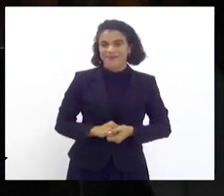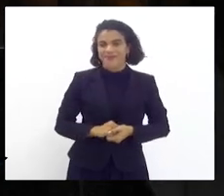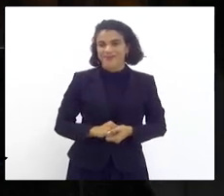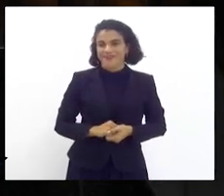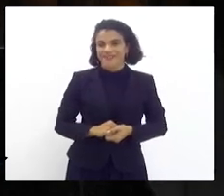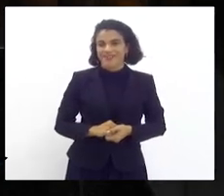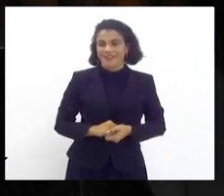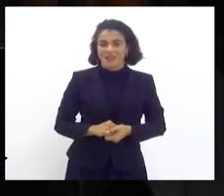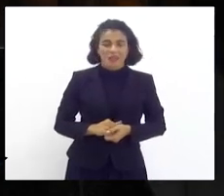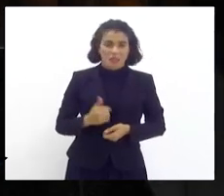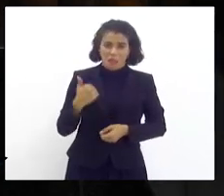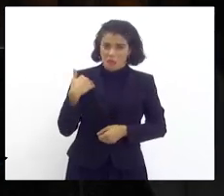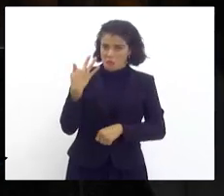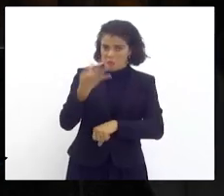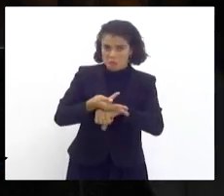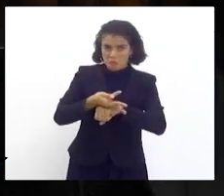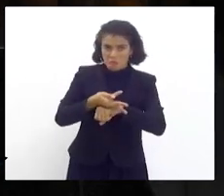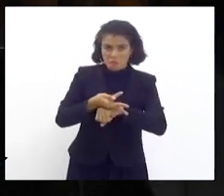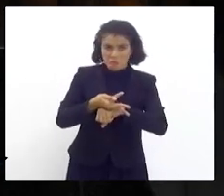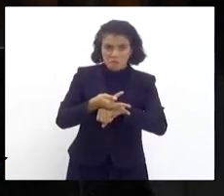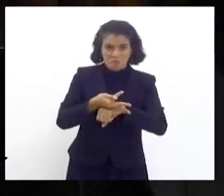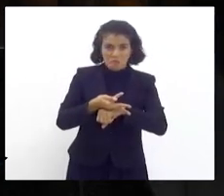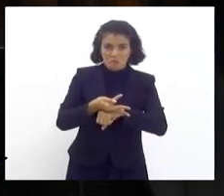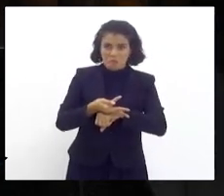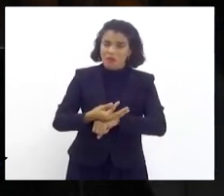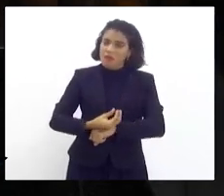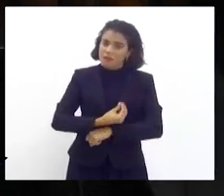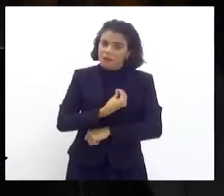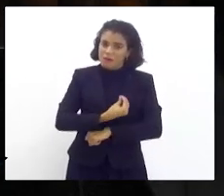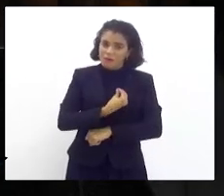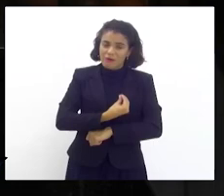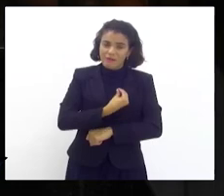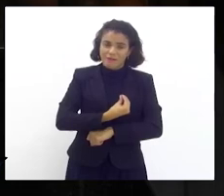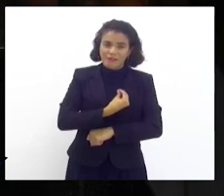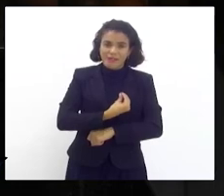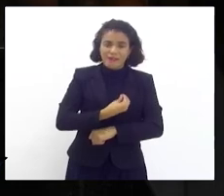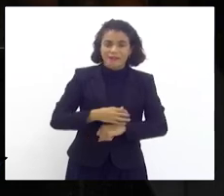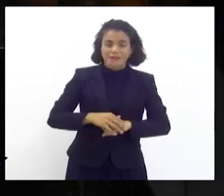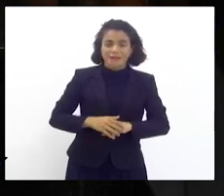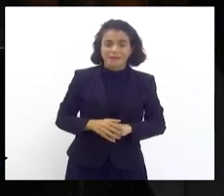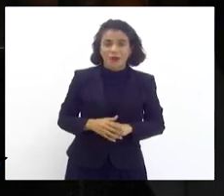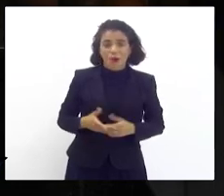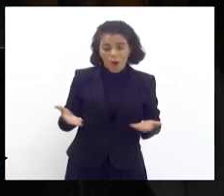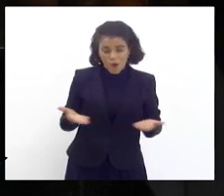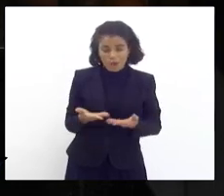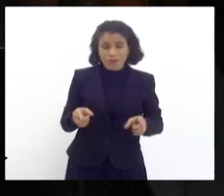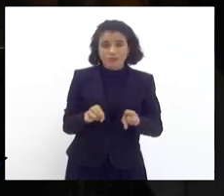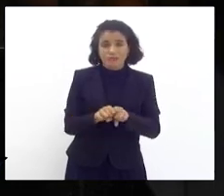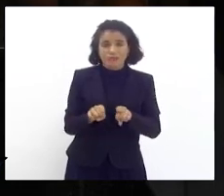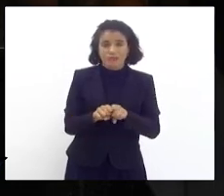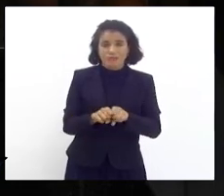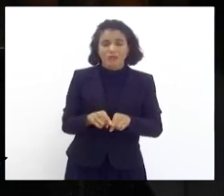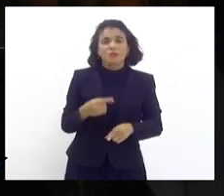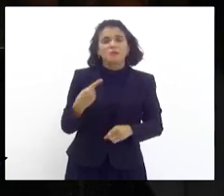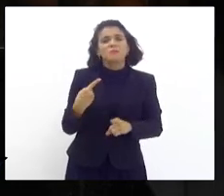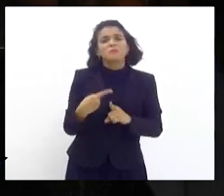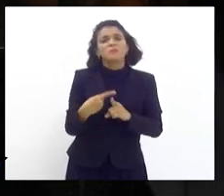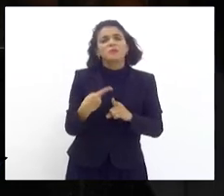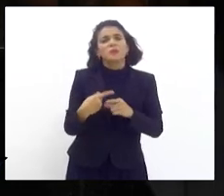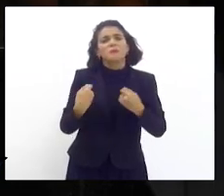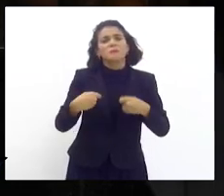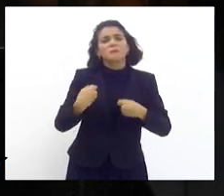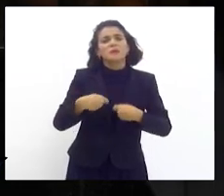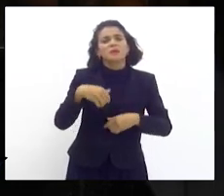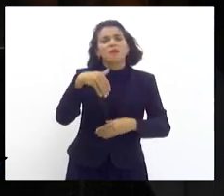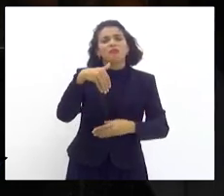Eu não falto. Estava aqui no plenário ontem, estou aqui hoje. Por que tem que ter